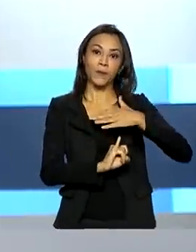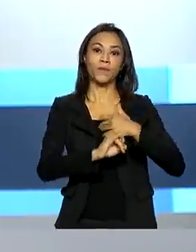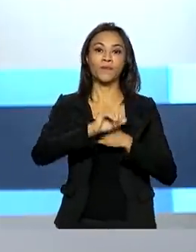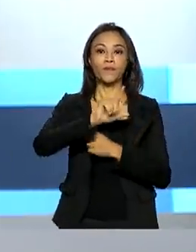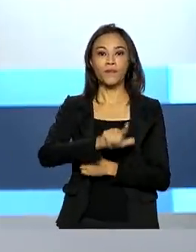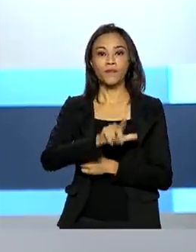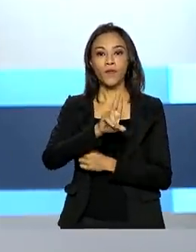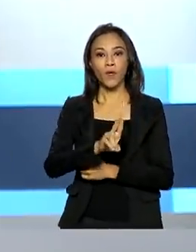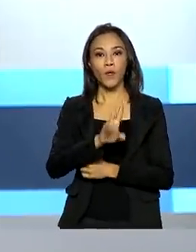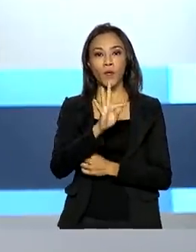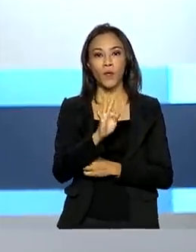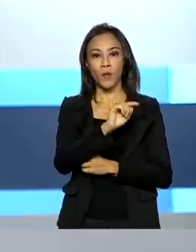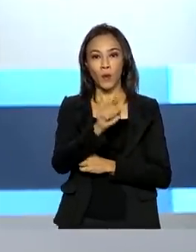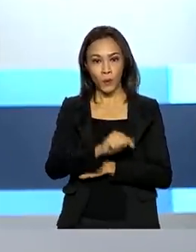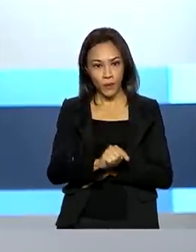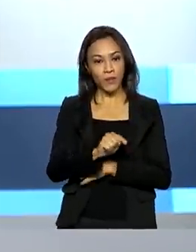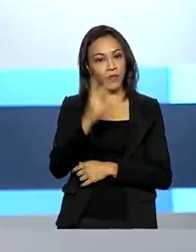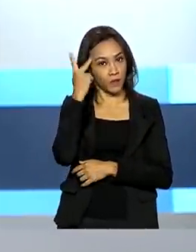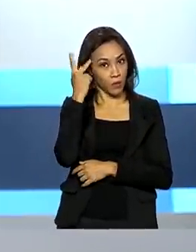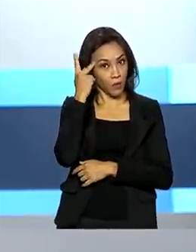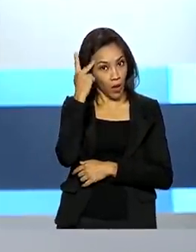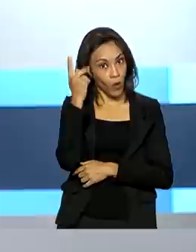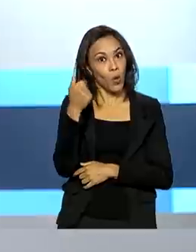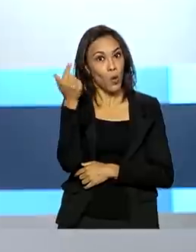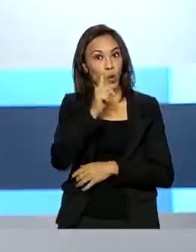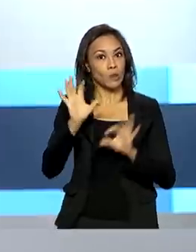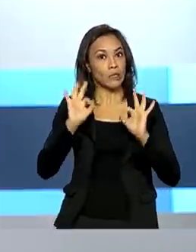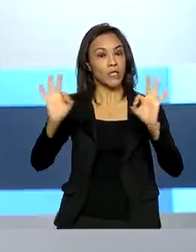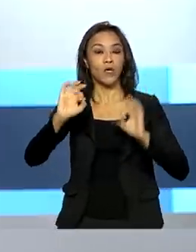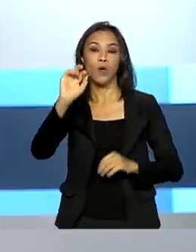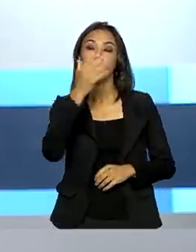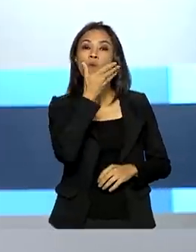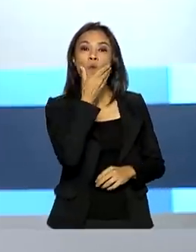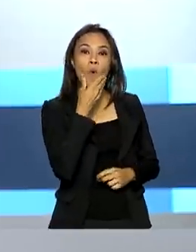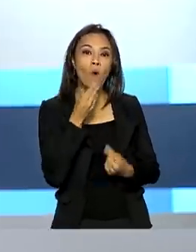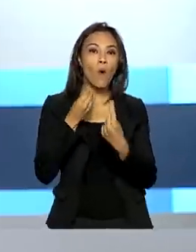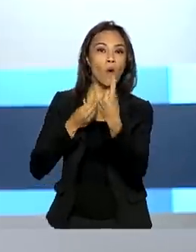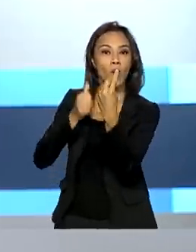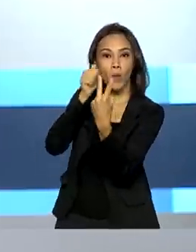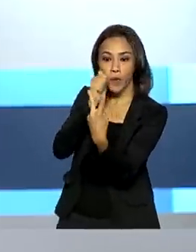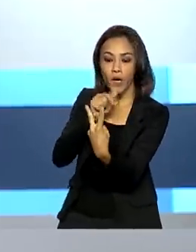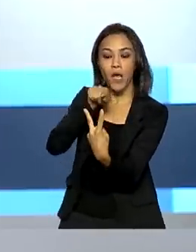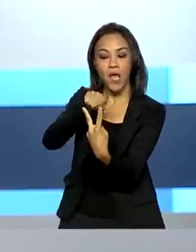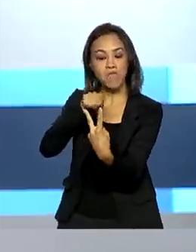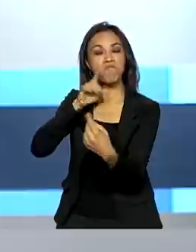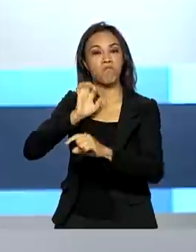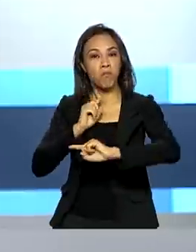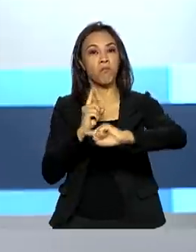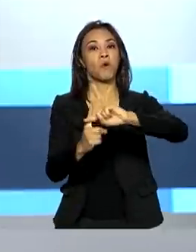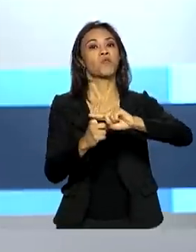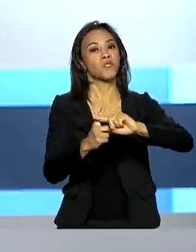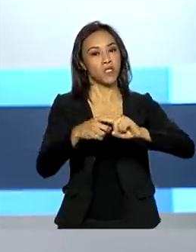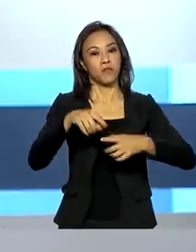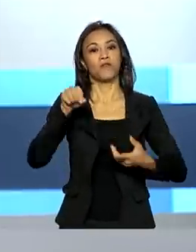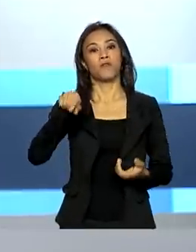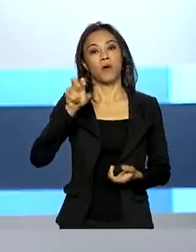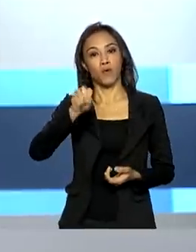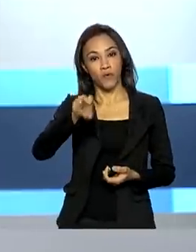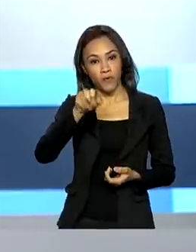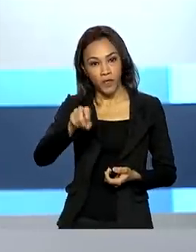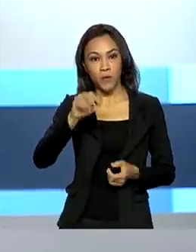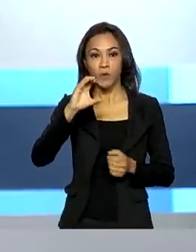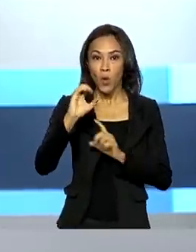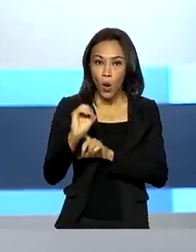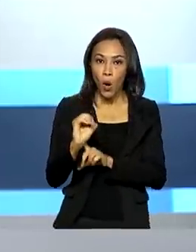confirmou o sequenciamento genético de dois brasileiros, um homem e uma mulher, com resultado positivo para a variante Ômicron do